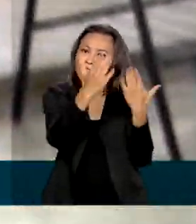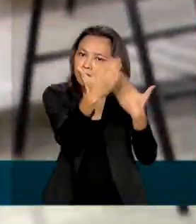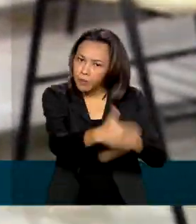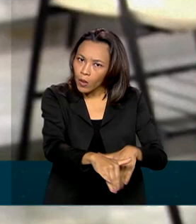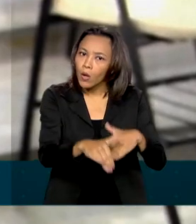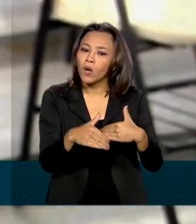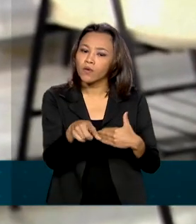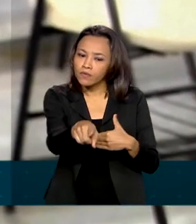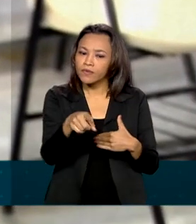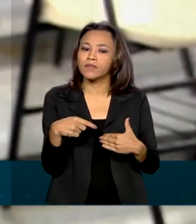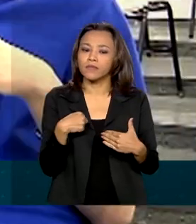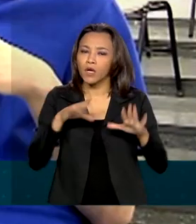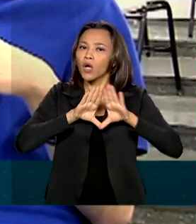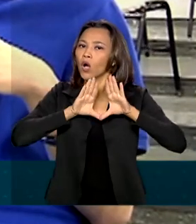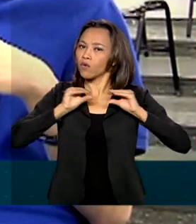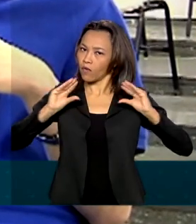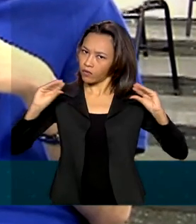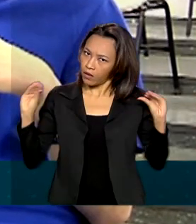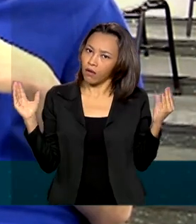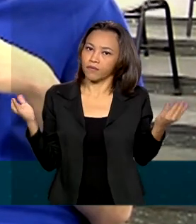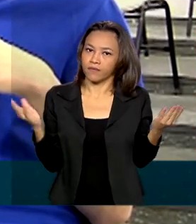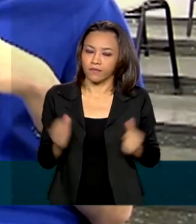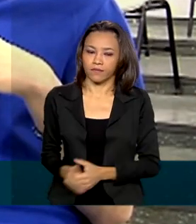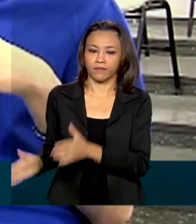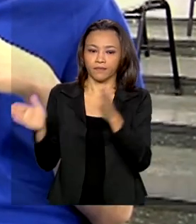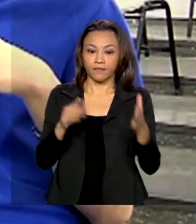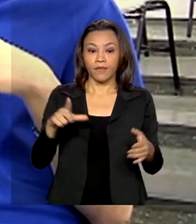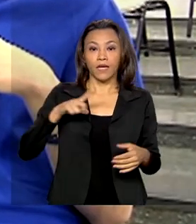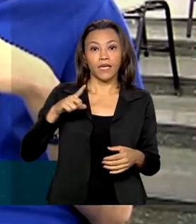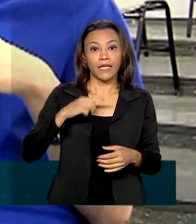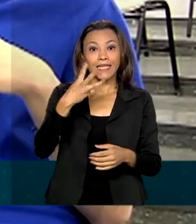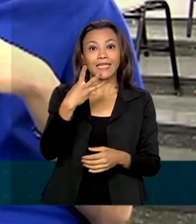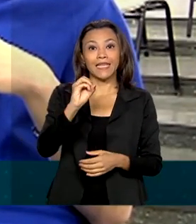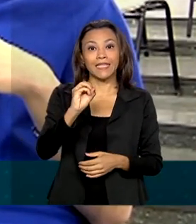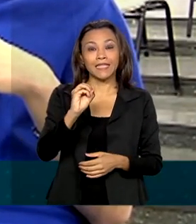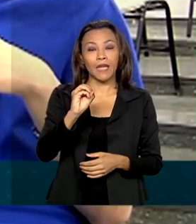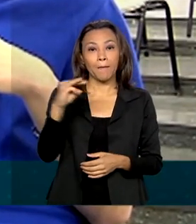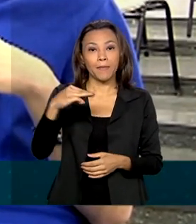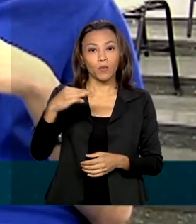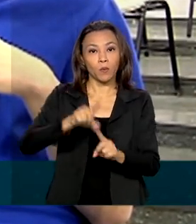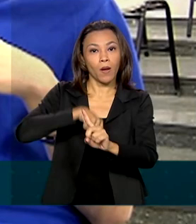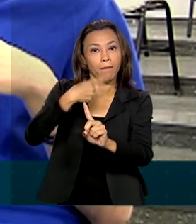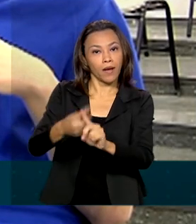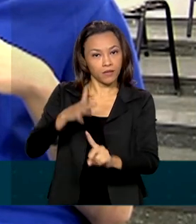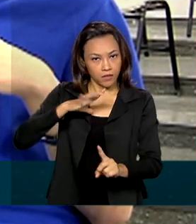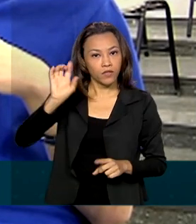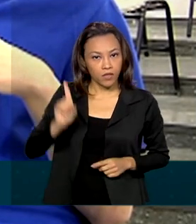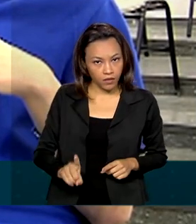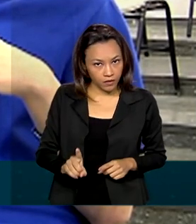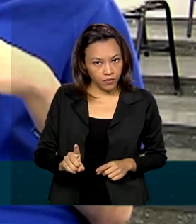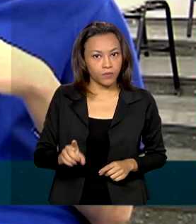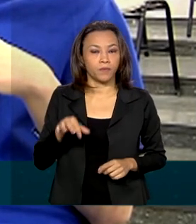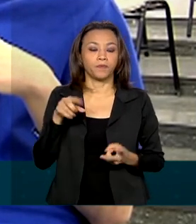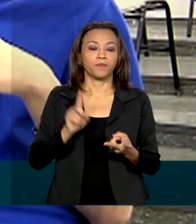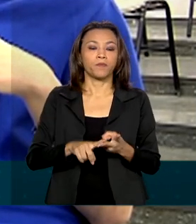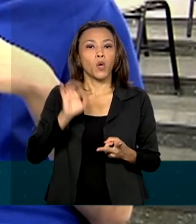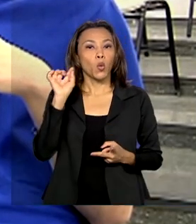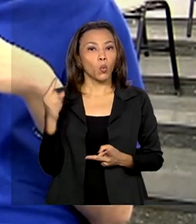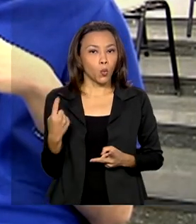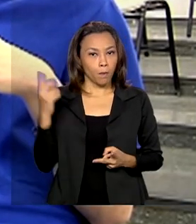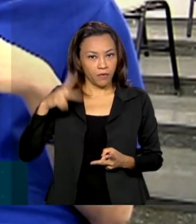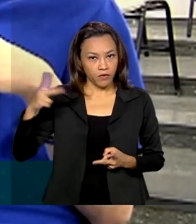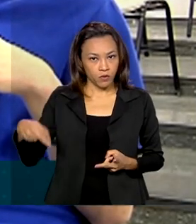condições mais favoráveis. Ele tem direito a 30 minutos a mais do que os demais alunos. Um professor para